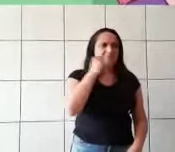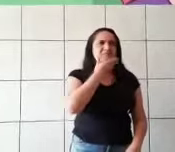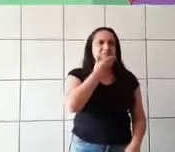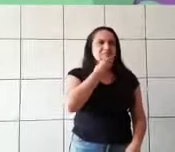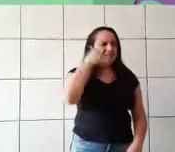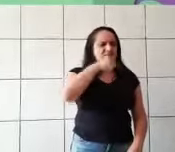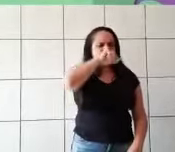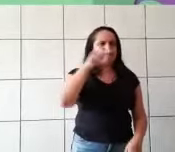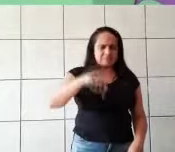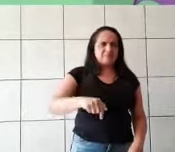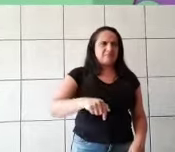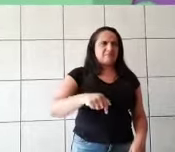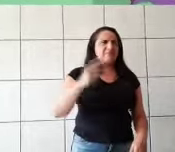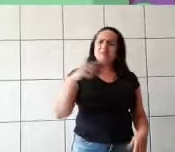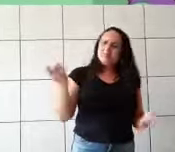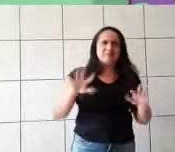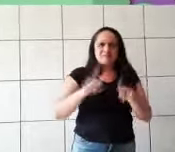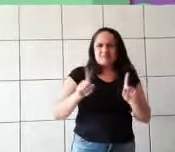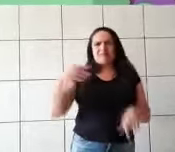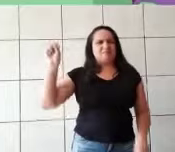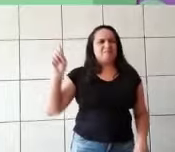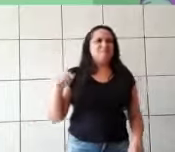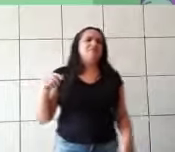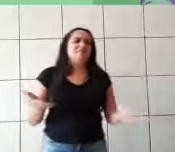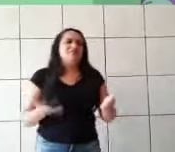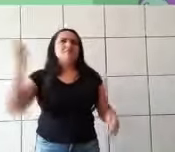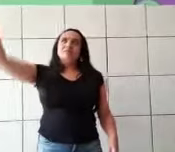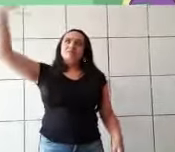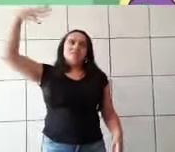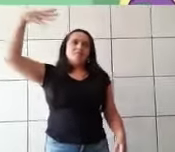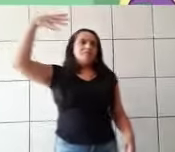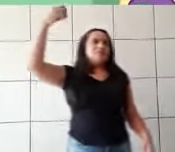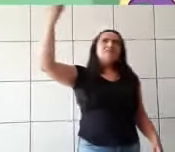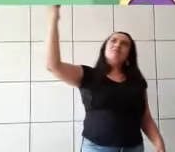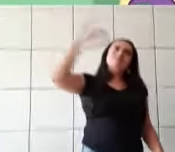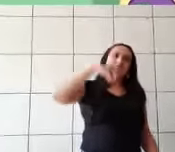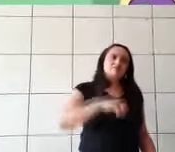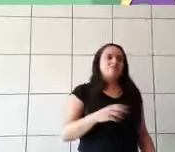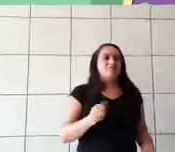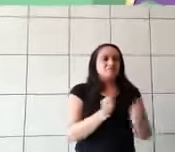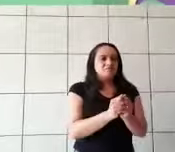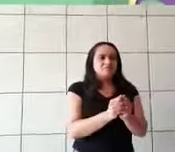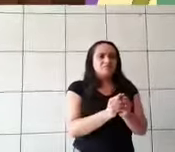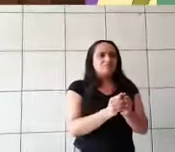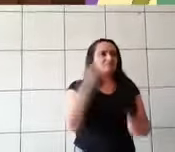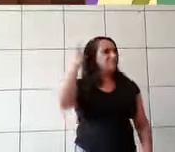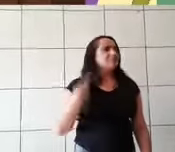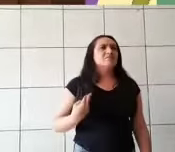Por que eu não posso ir ao baile também? Se meus pais estivessem aqui, nada disso teria acontecido.